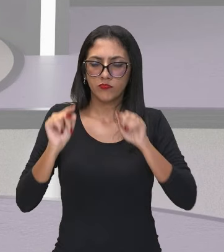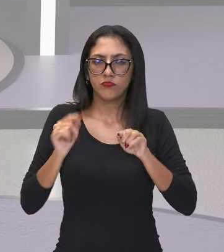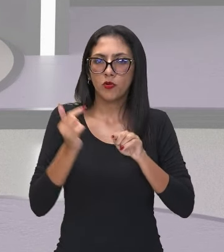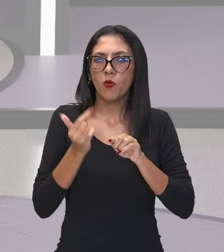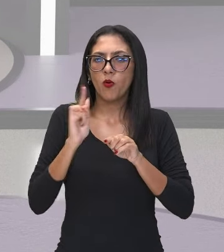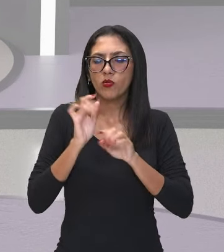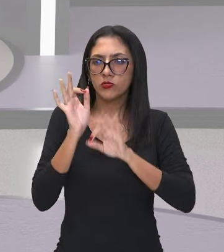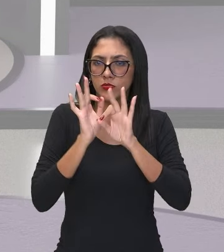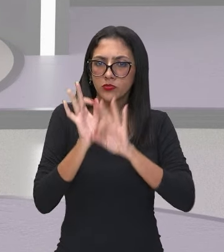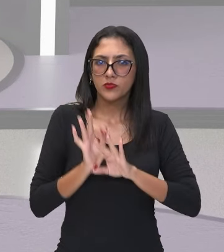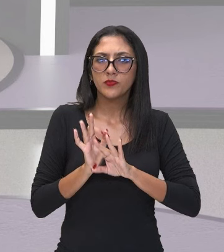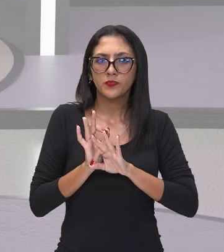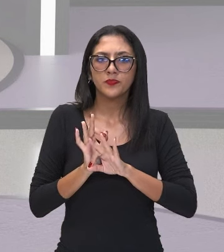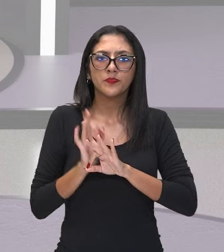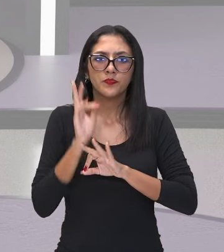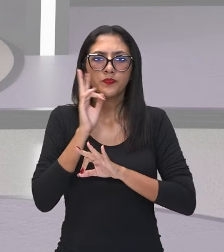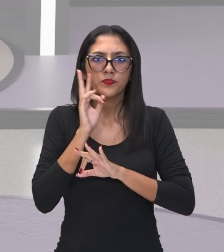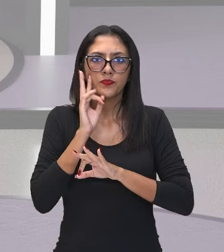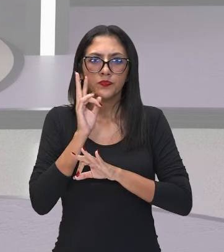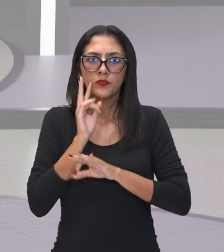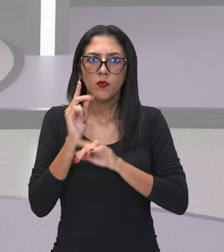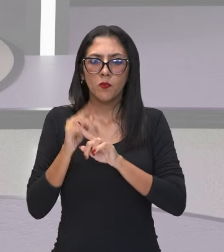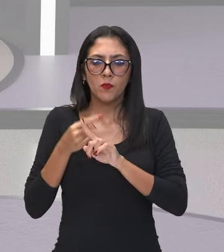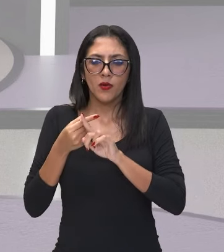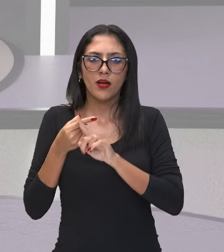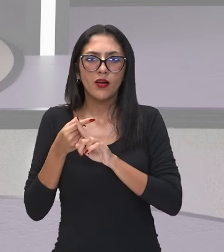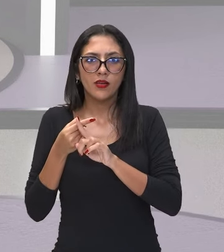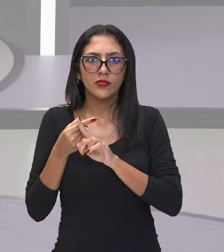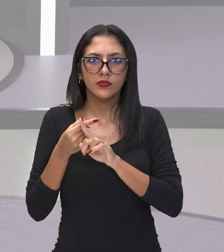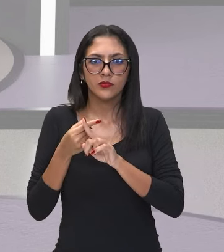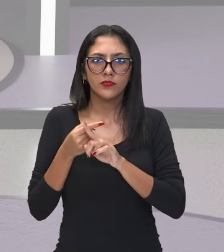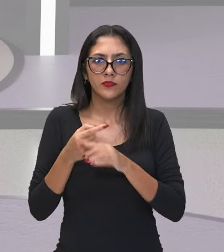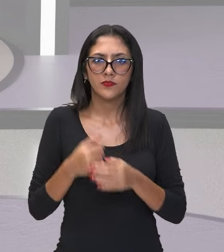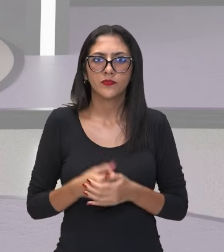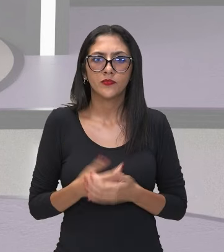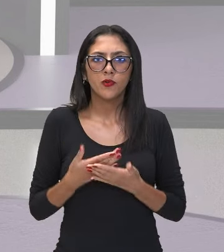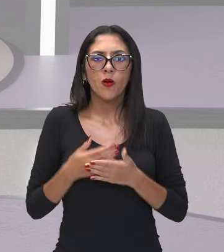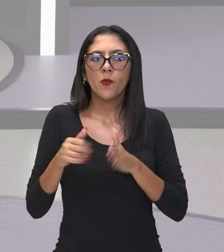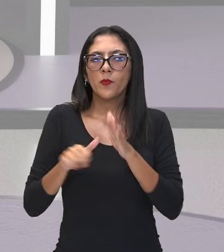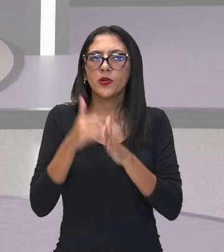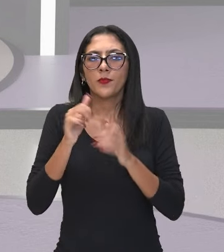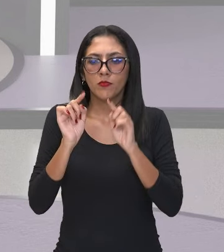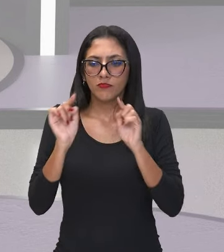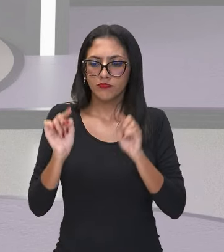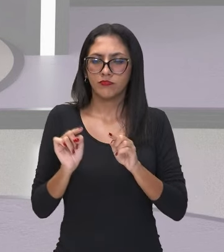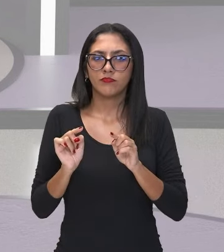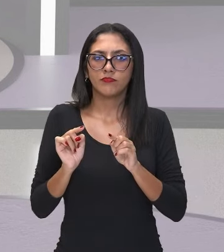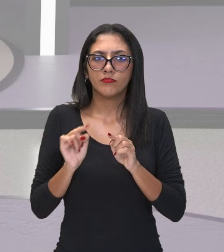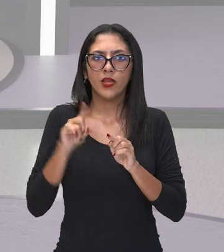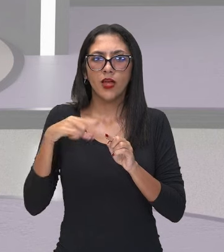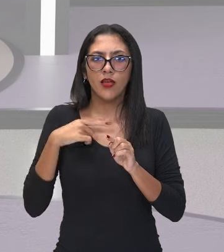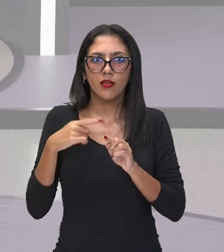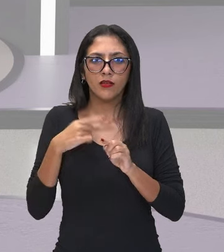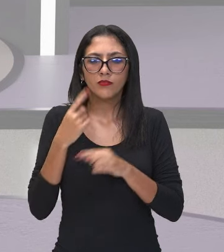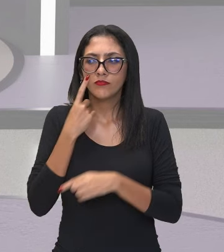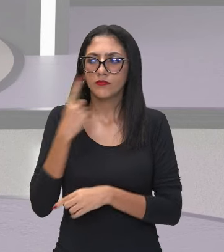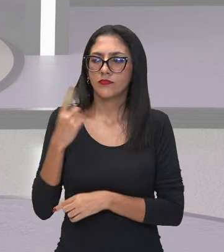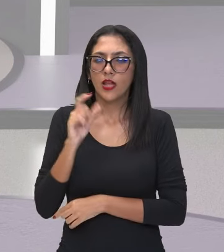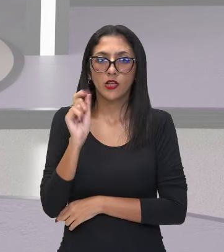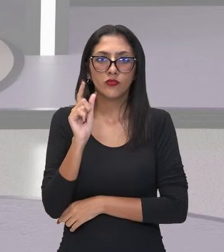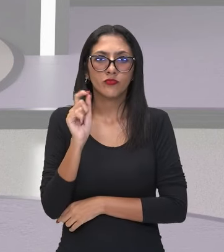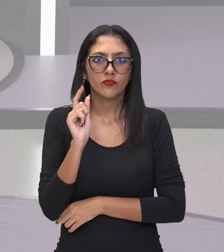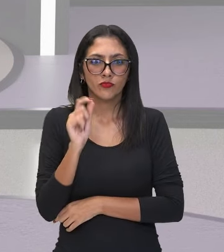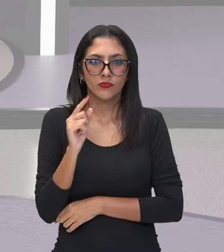tela. De dentro para fora. Quem é que vem primeiro? É o parêntese. Tanto que os números estão destacados.